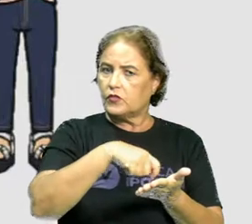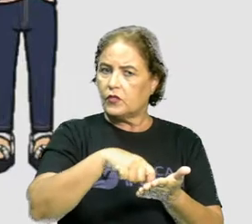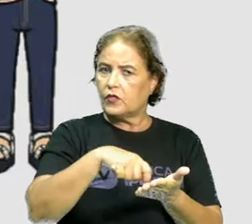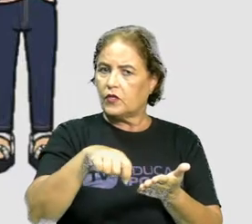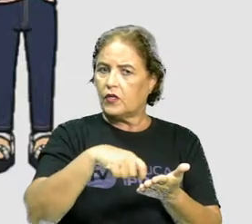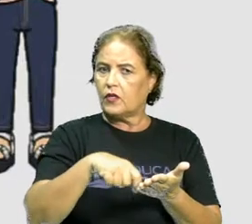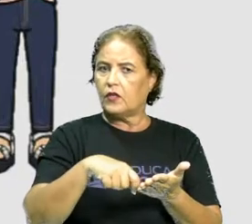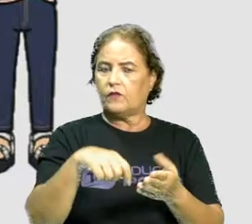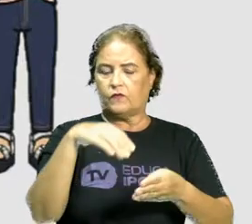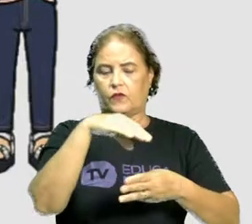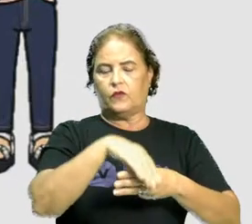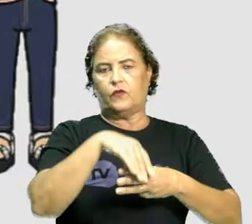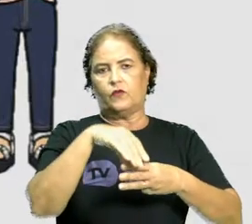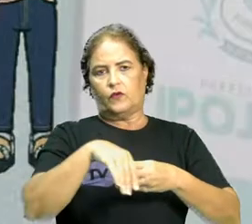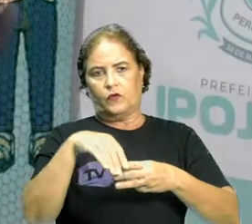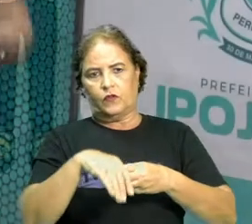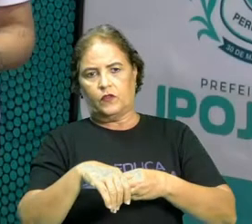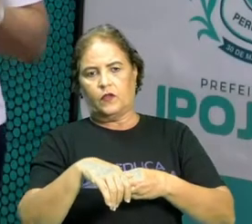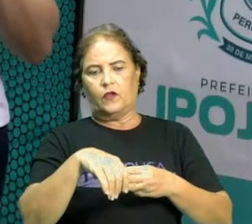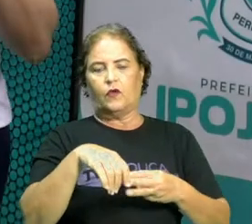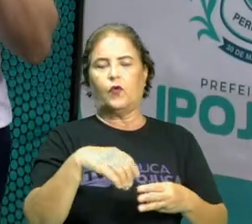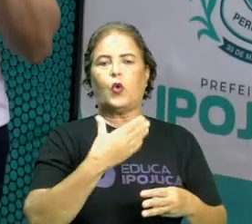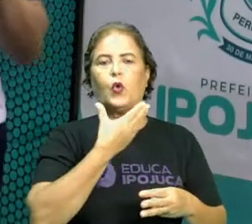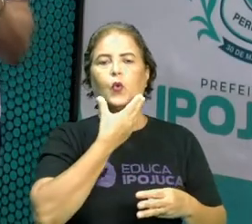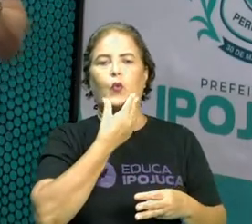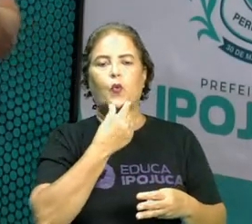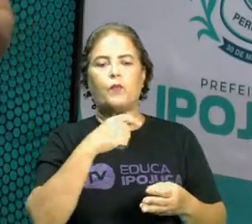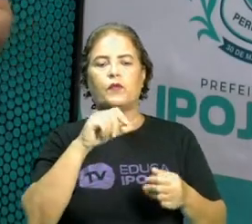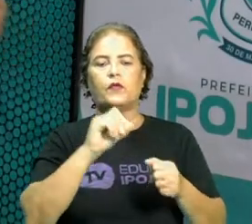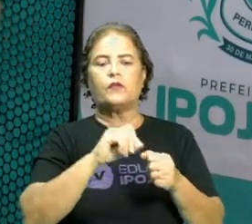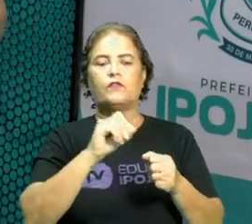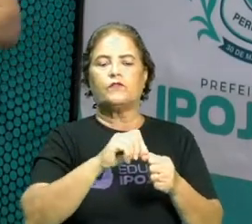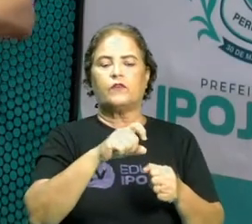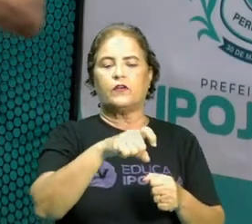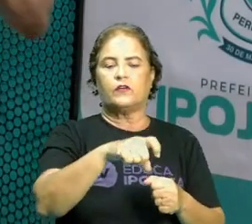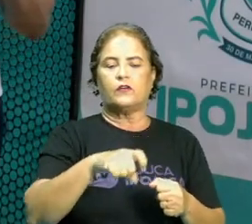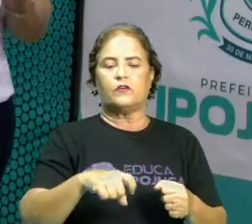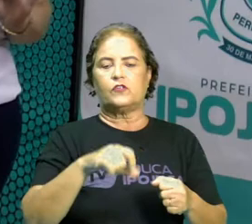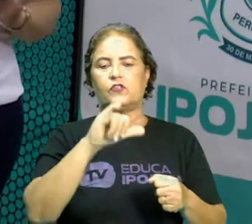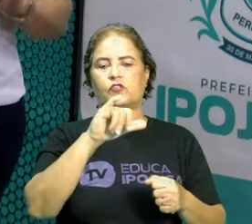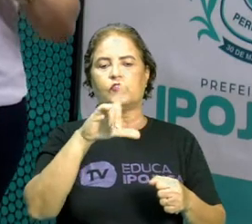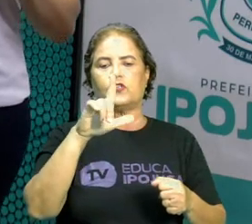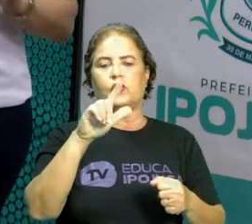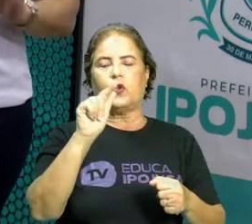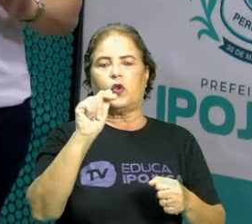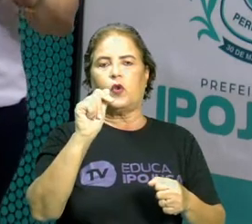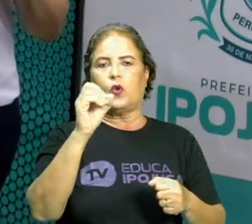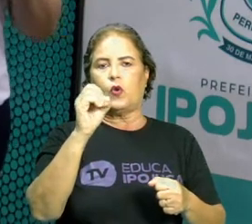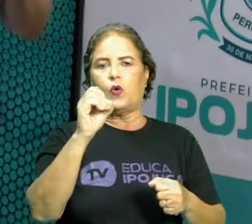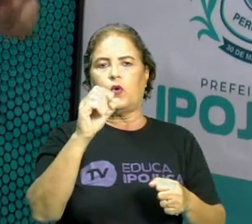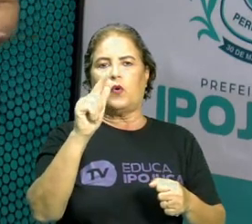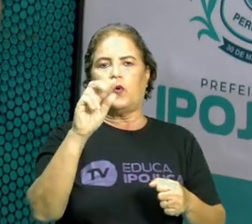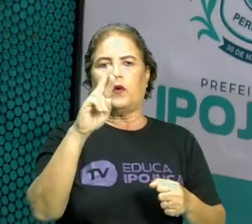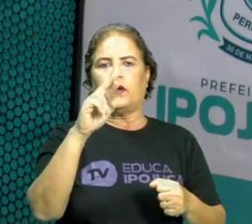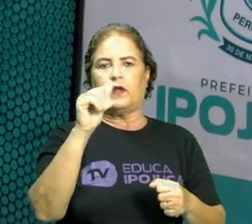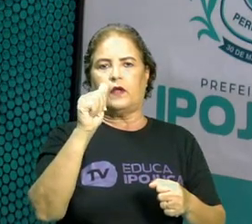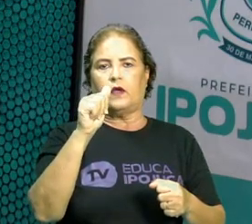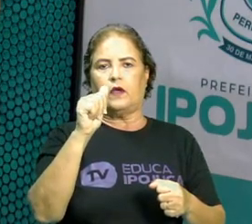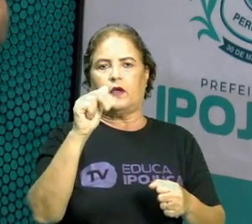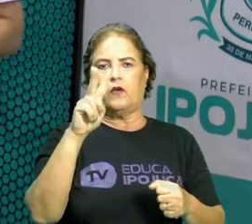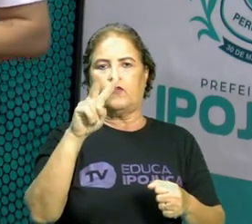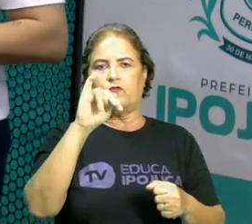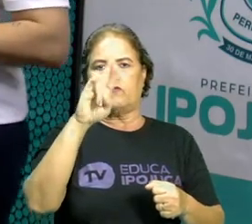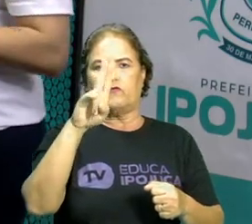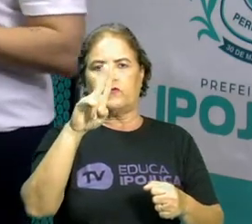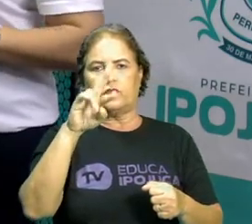o xilógrafo. Aqui em Pernambuco, nós temos J. Borges, que mora em Bezerros, aqui